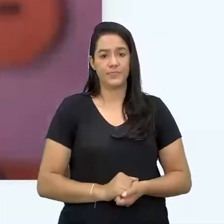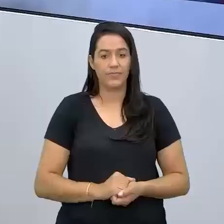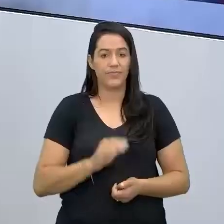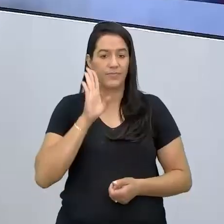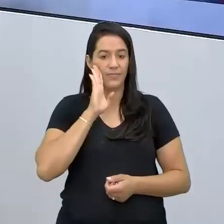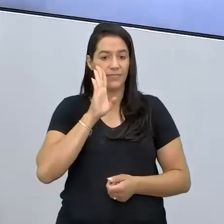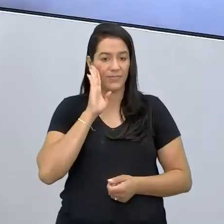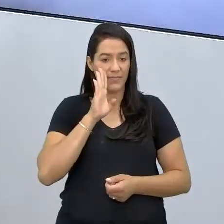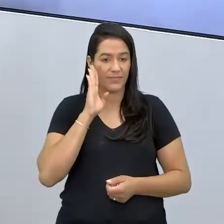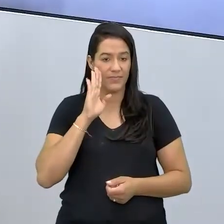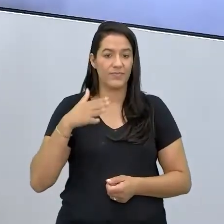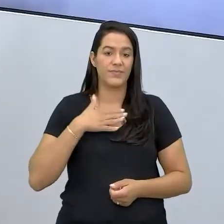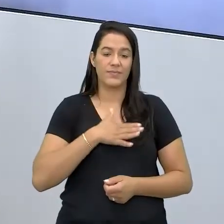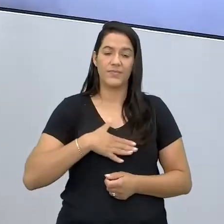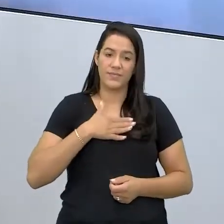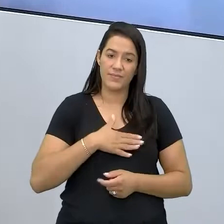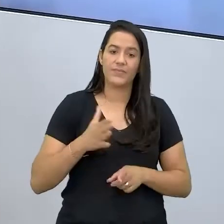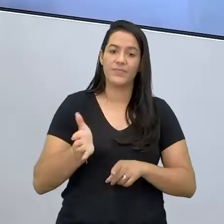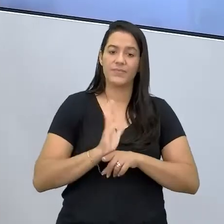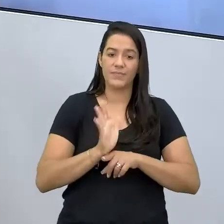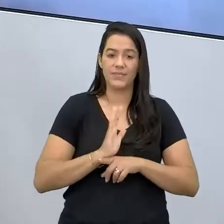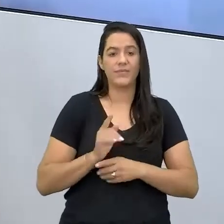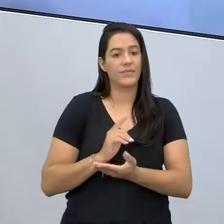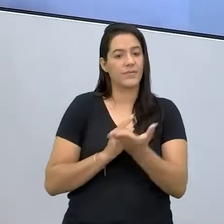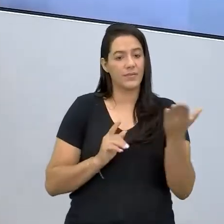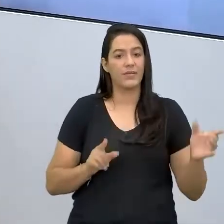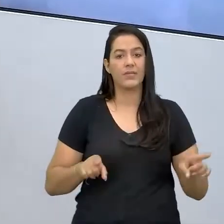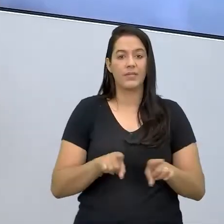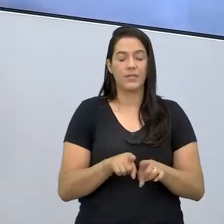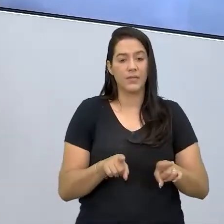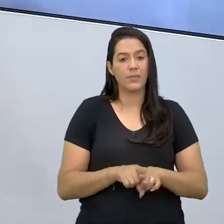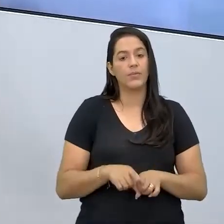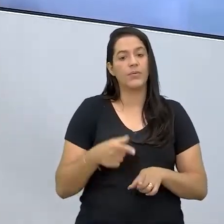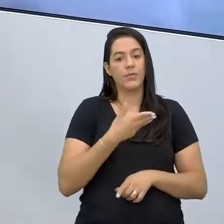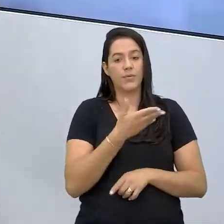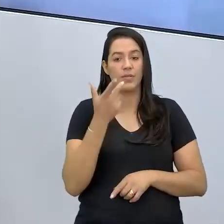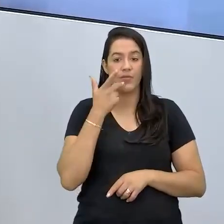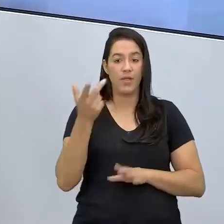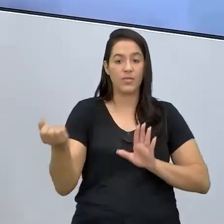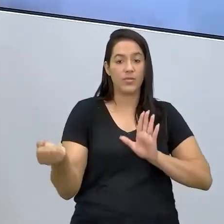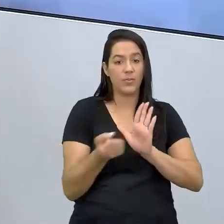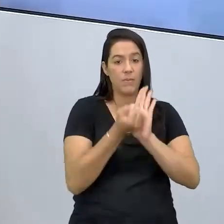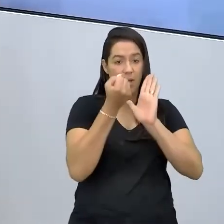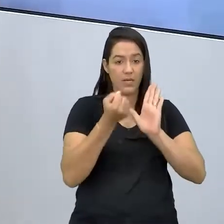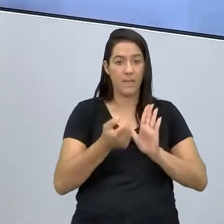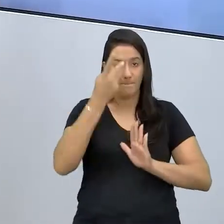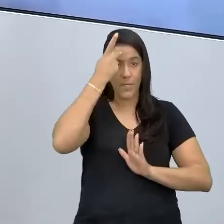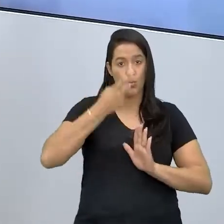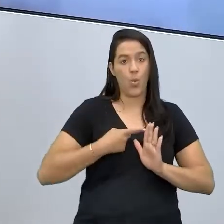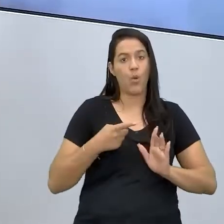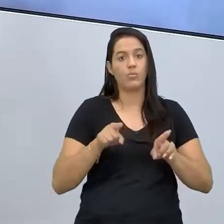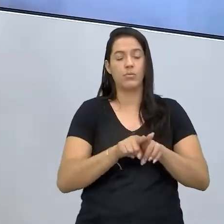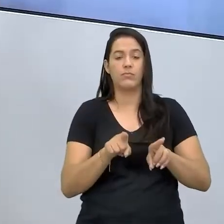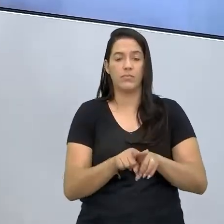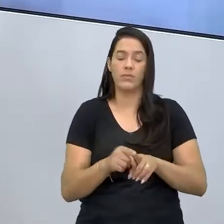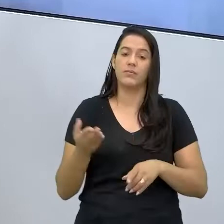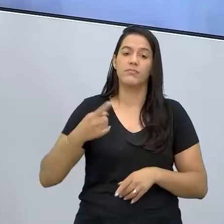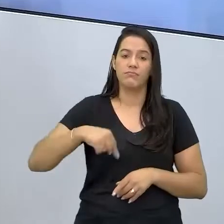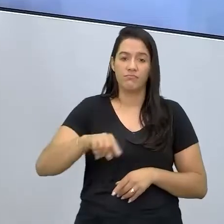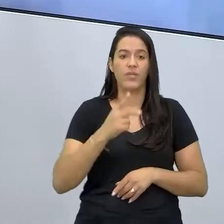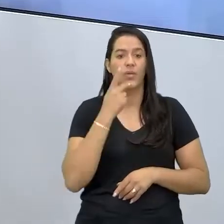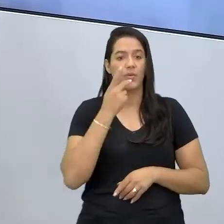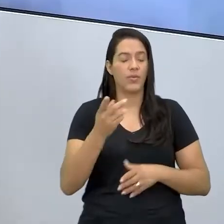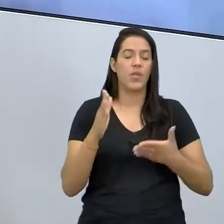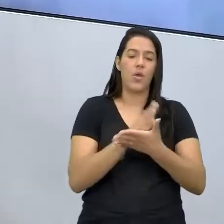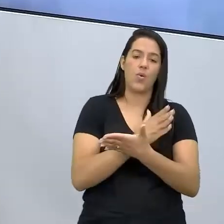Eu gostei muito desse vídeo. Tenho certeza que você gostou também falar sobre branding pessoal. Você já tinha ouvido falar nisso? Então, eu pontuo